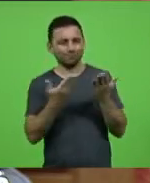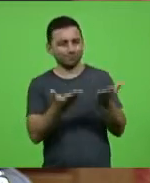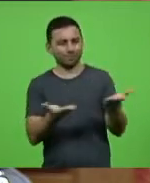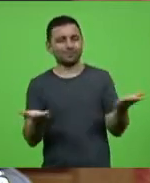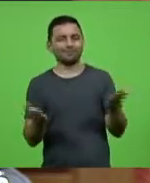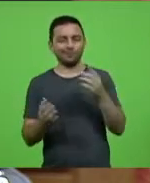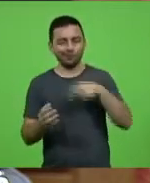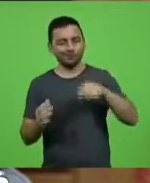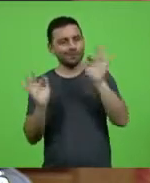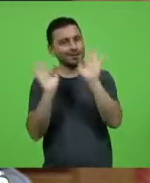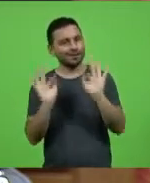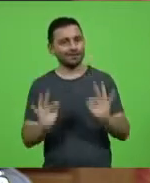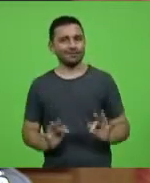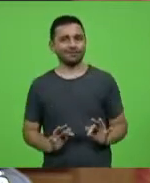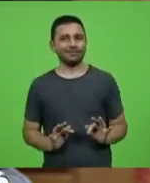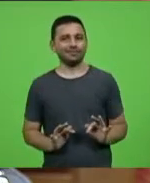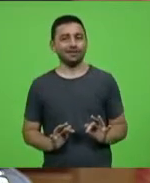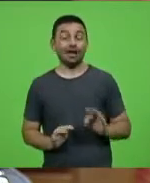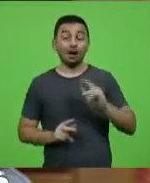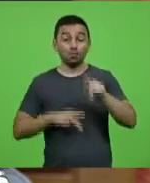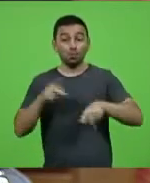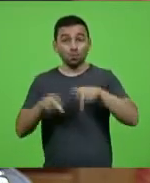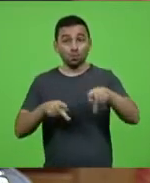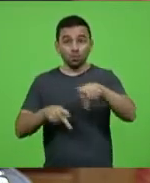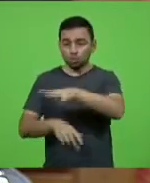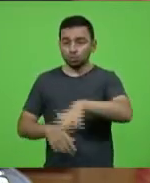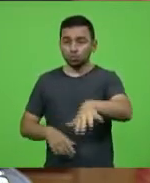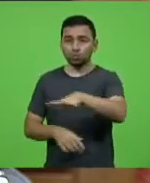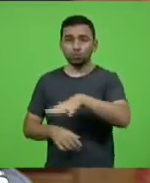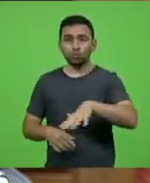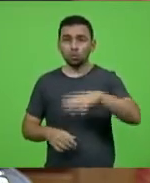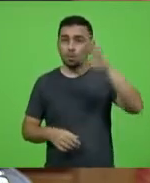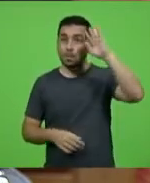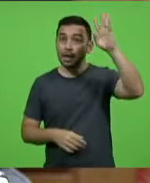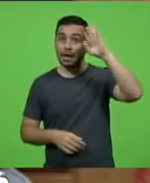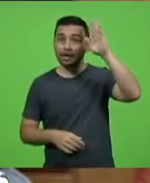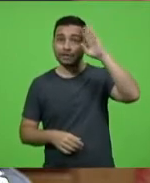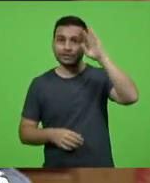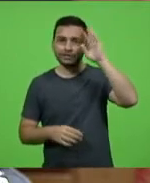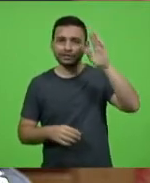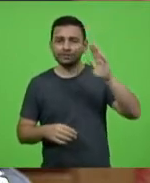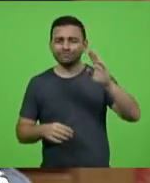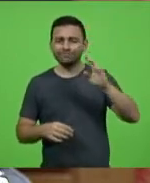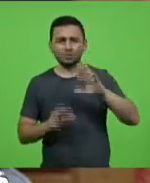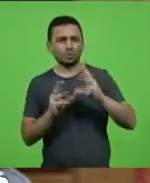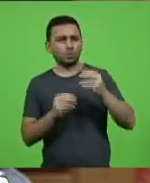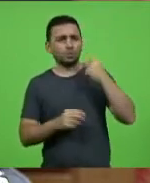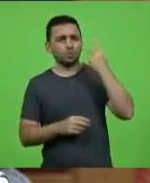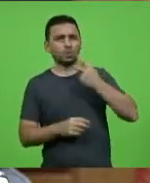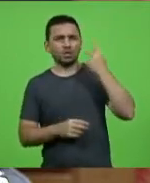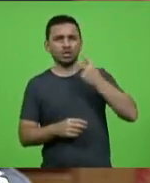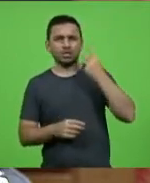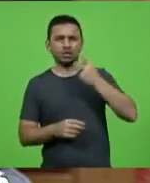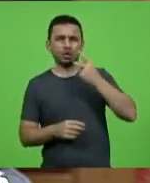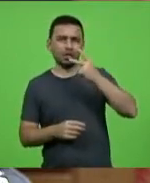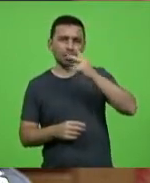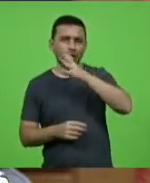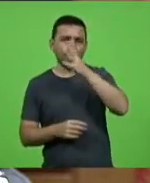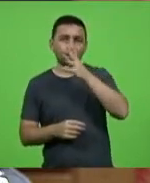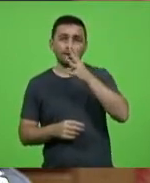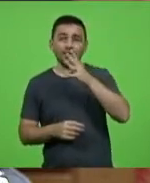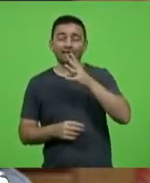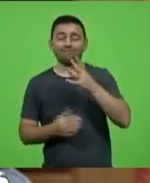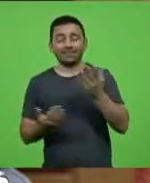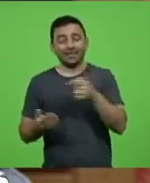feliz que a população que, às vezes, tem alguma imagem deturpada da classe política, soubesse aqui o que cada